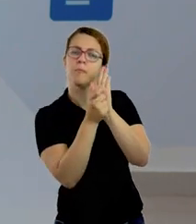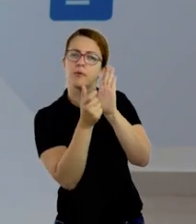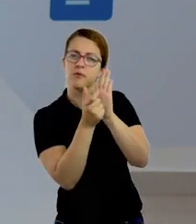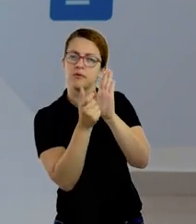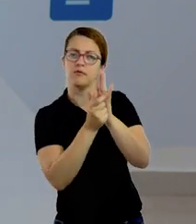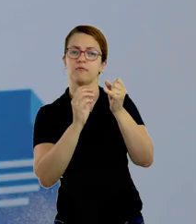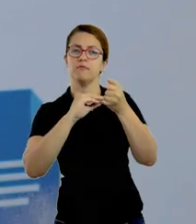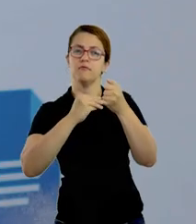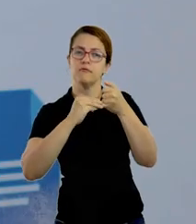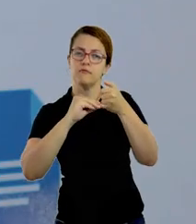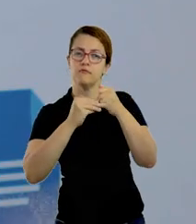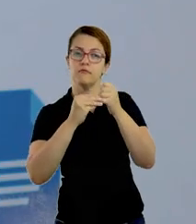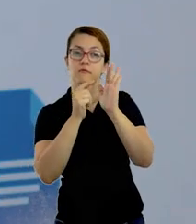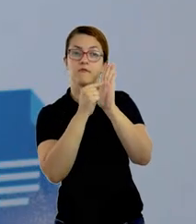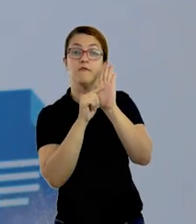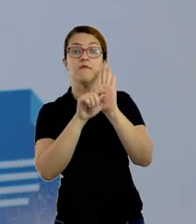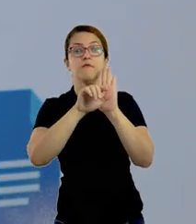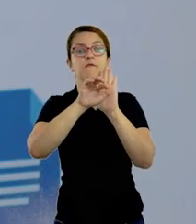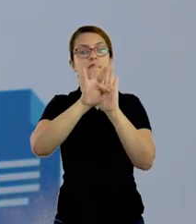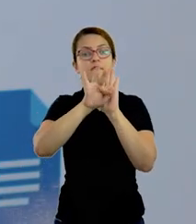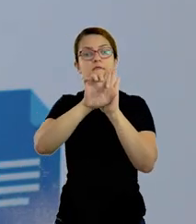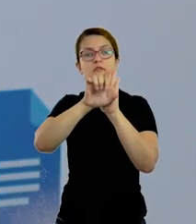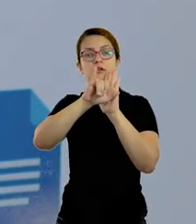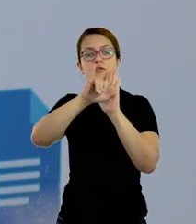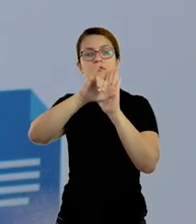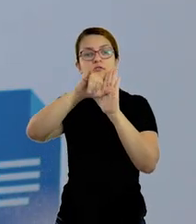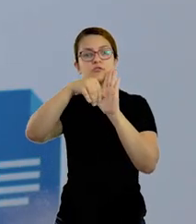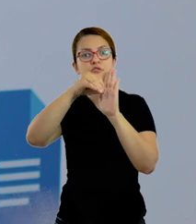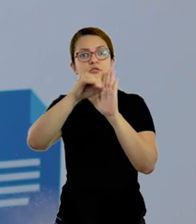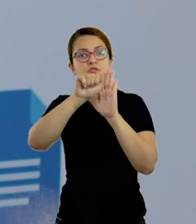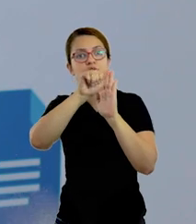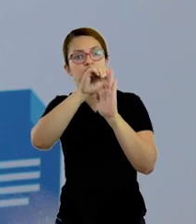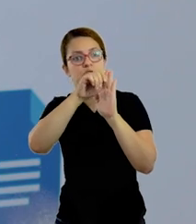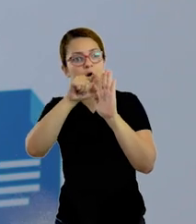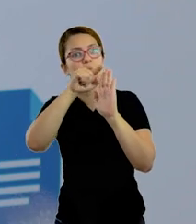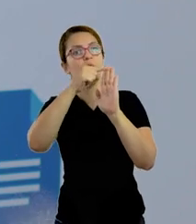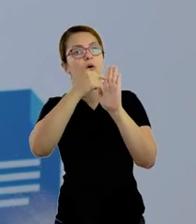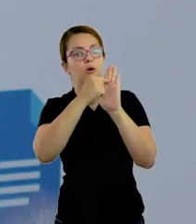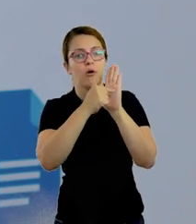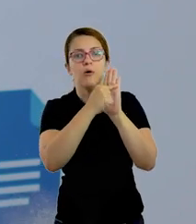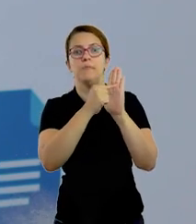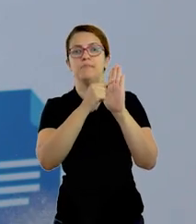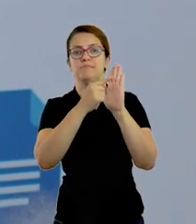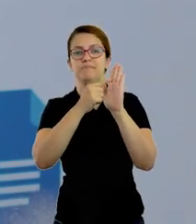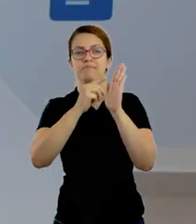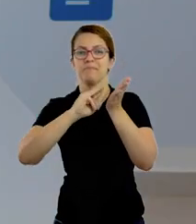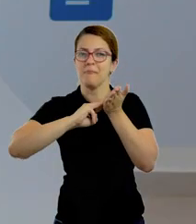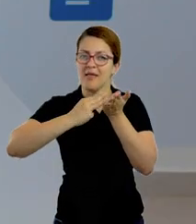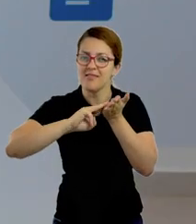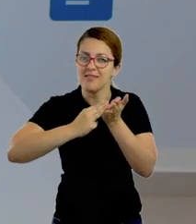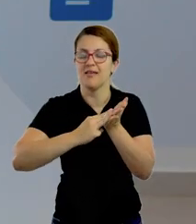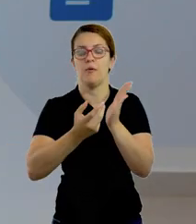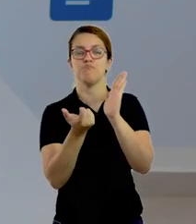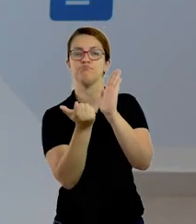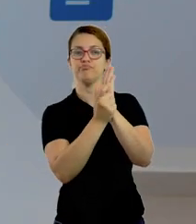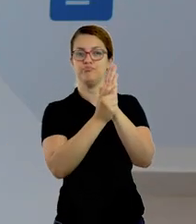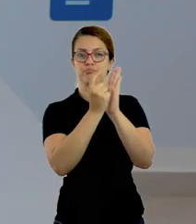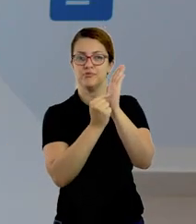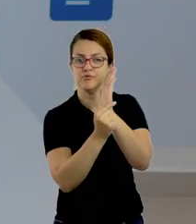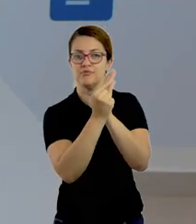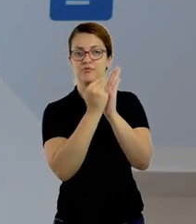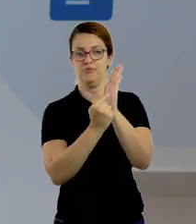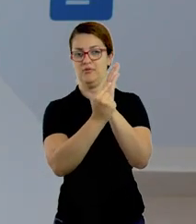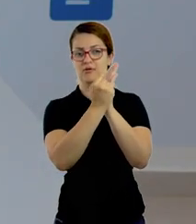circular a palavra feijão, vamos circular biscoito, pastéis. Após a criança,